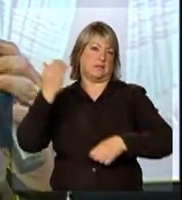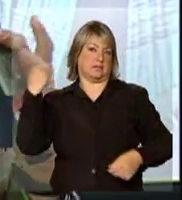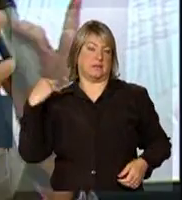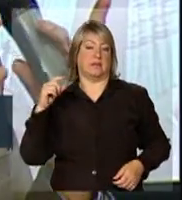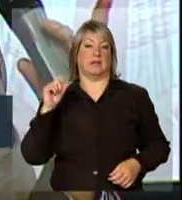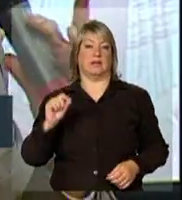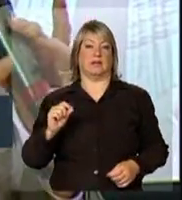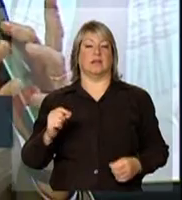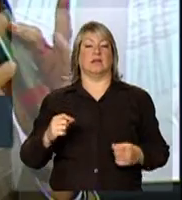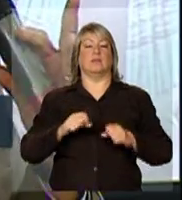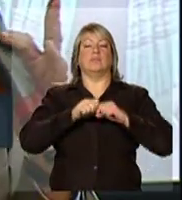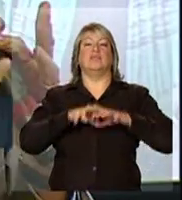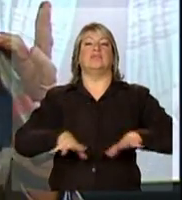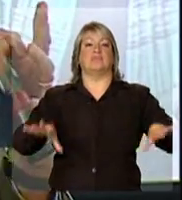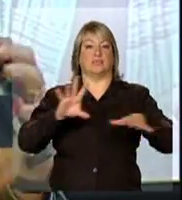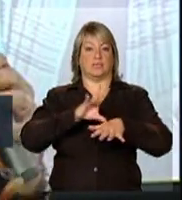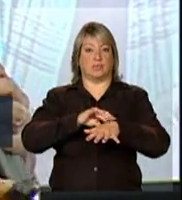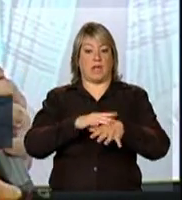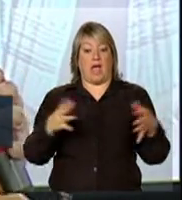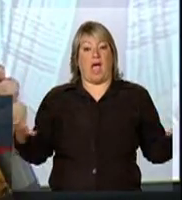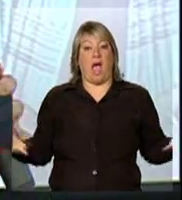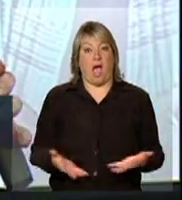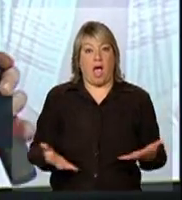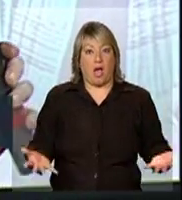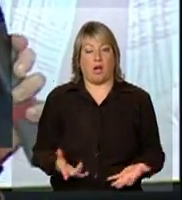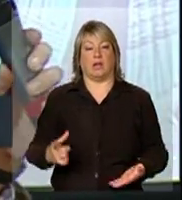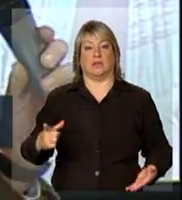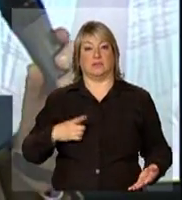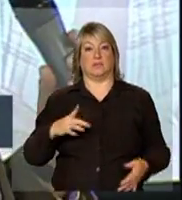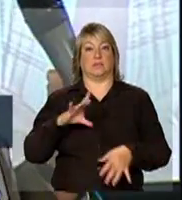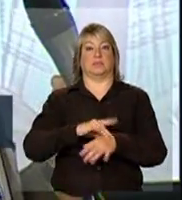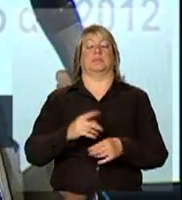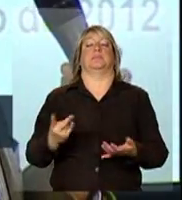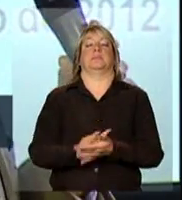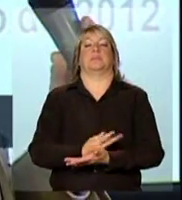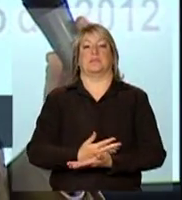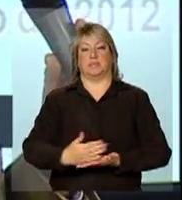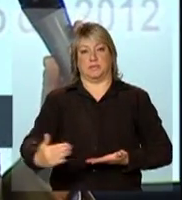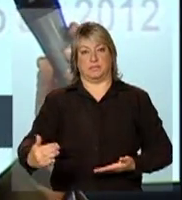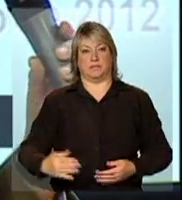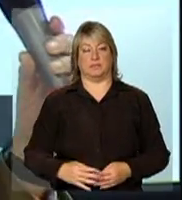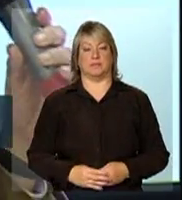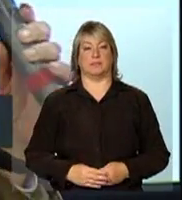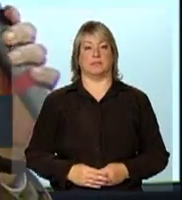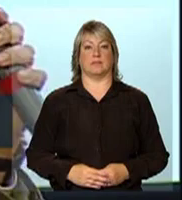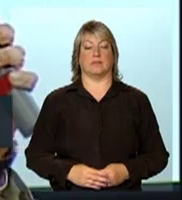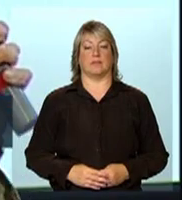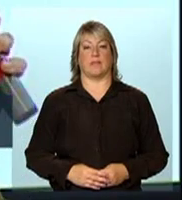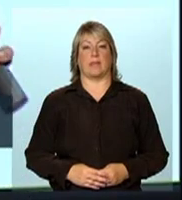pelos serviços. Então, isso, muitas vezes, tem uma diferença. Pode passar o próximo, pode passar.